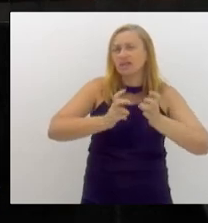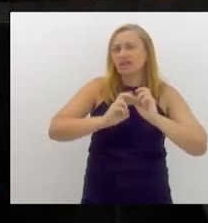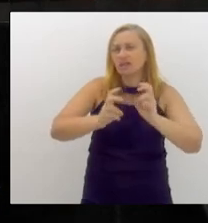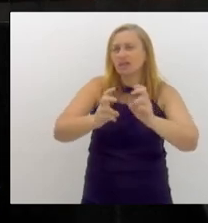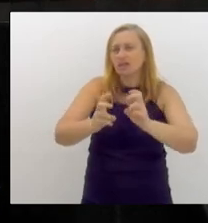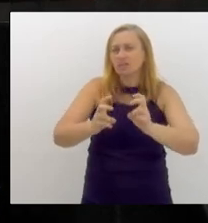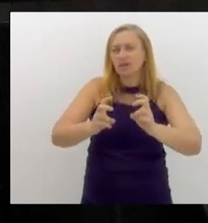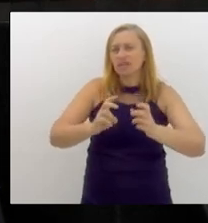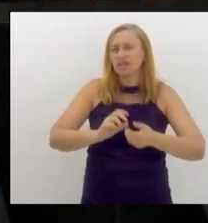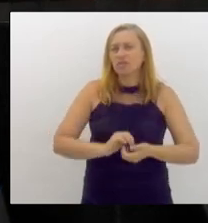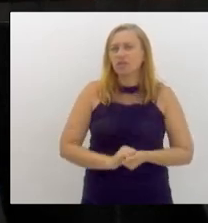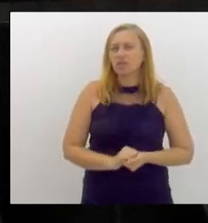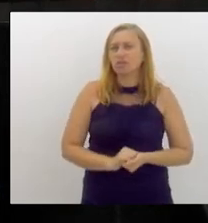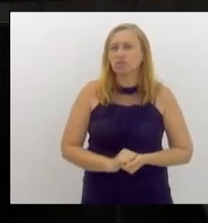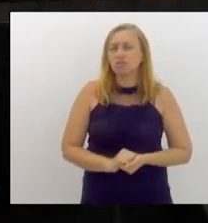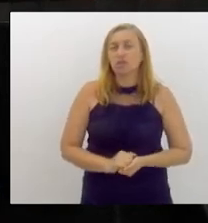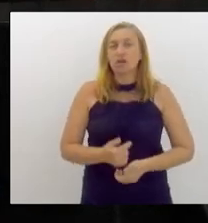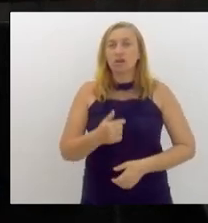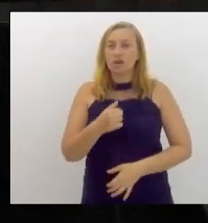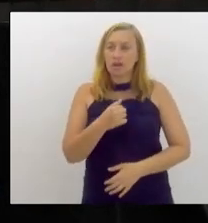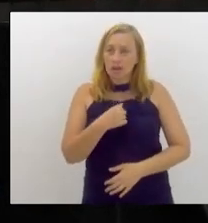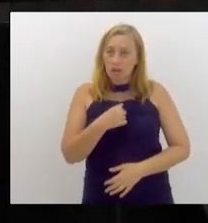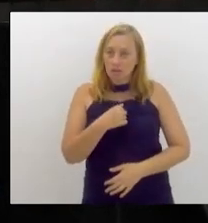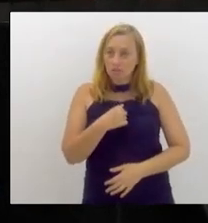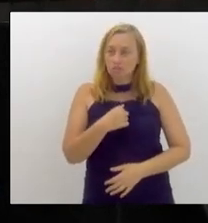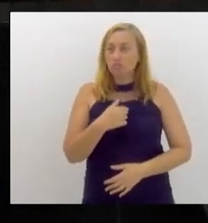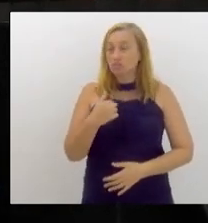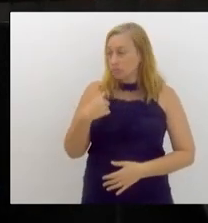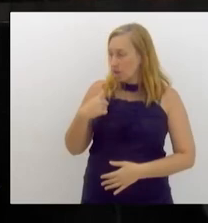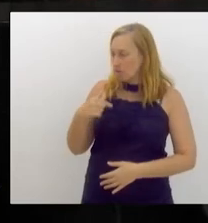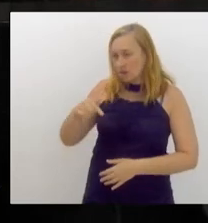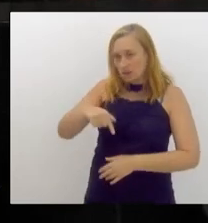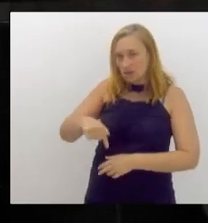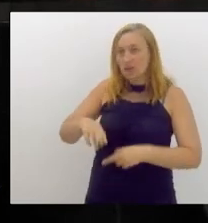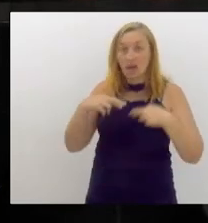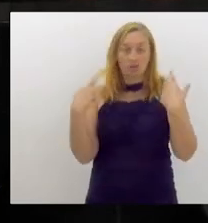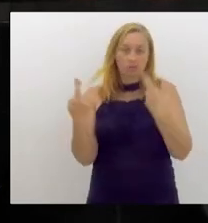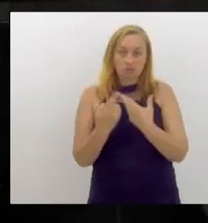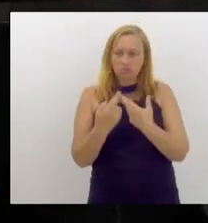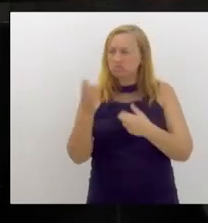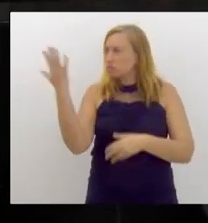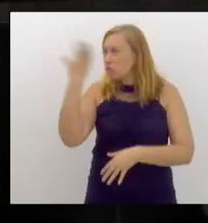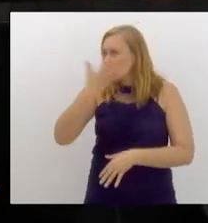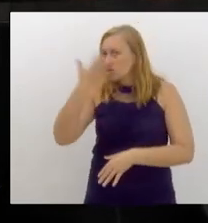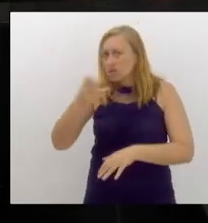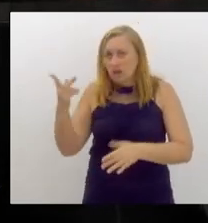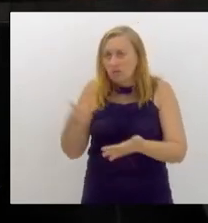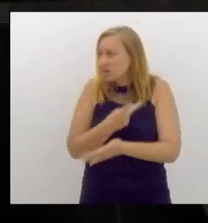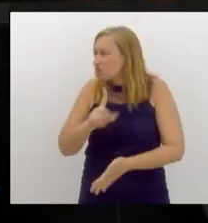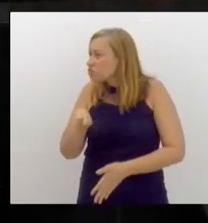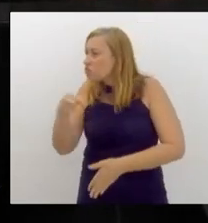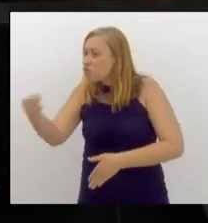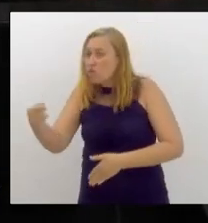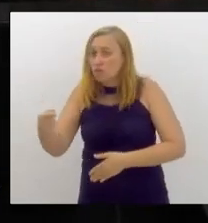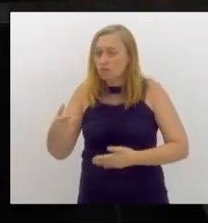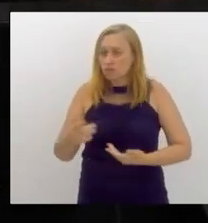Eu, por exemplo, deputado Jair, estávamos aqui em reunião, não estou vendo o que está acontecendo lá fora.